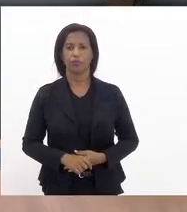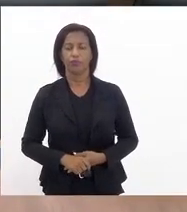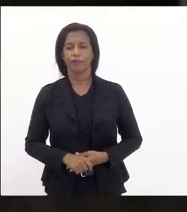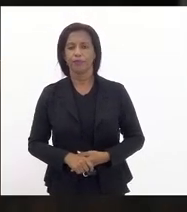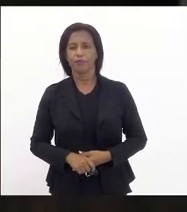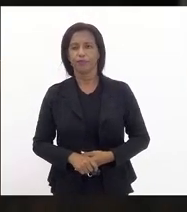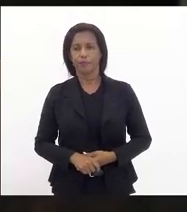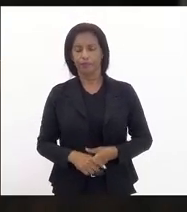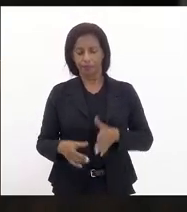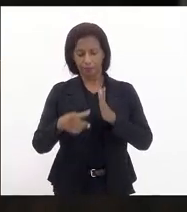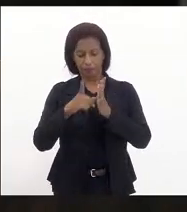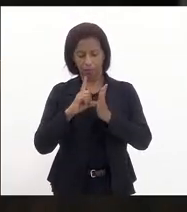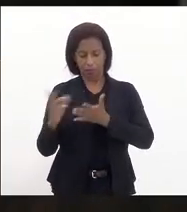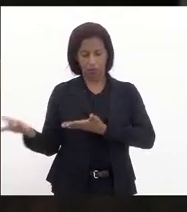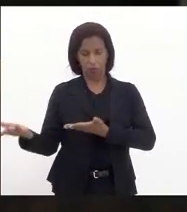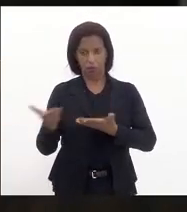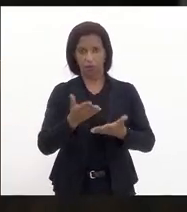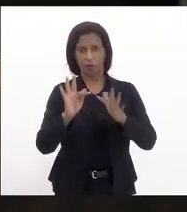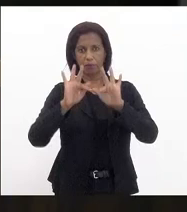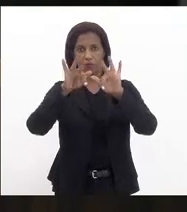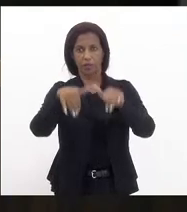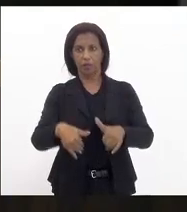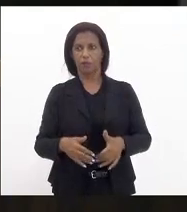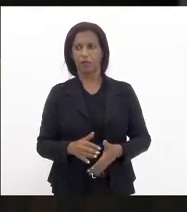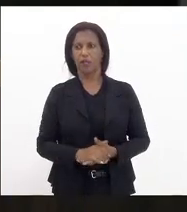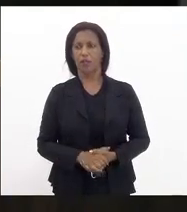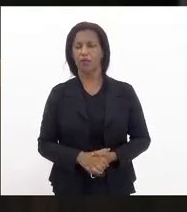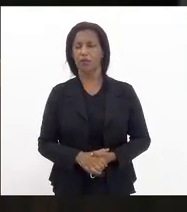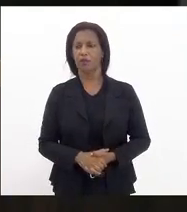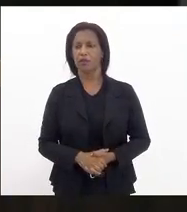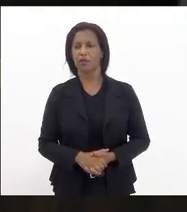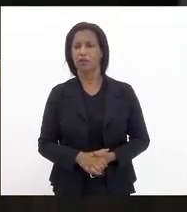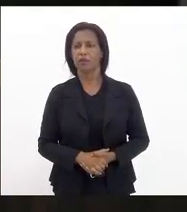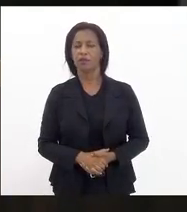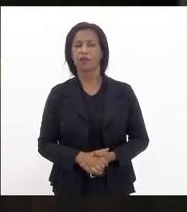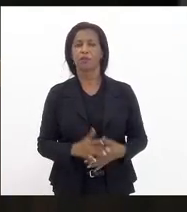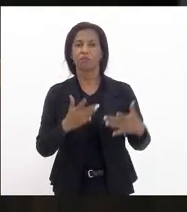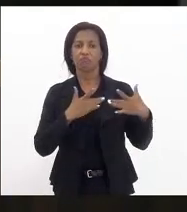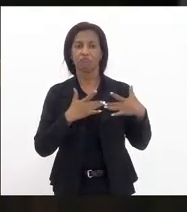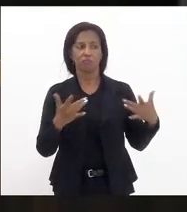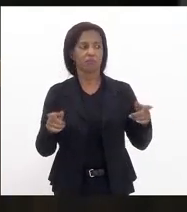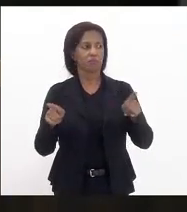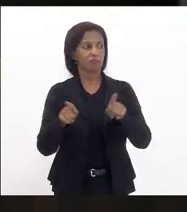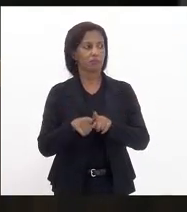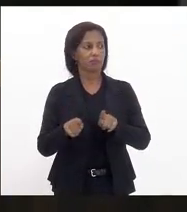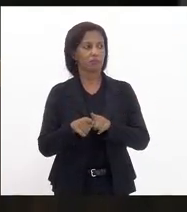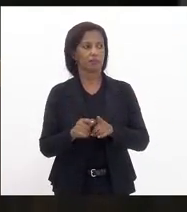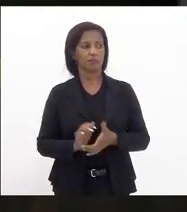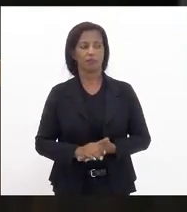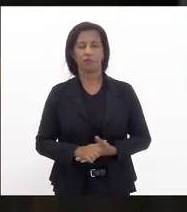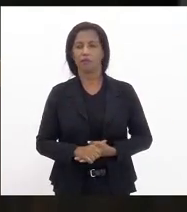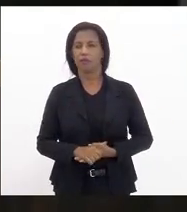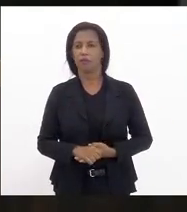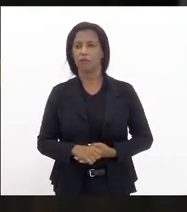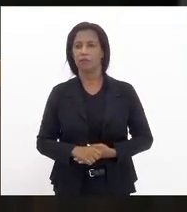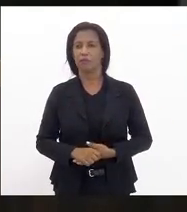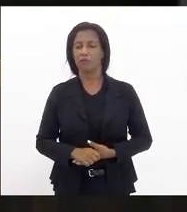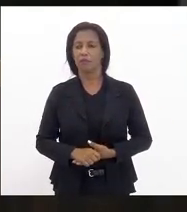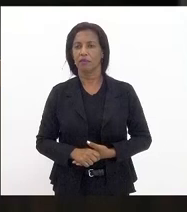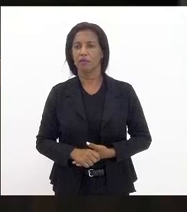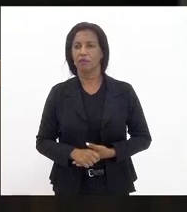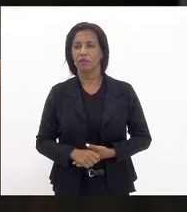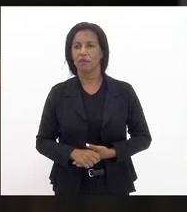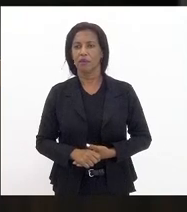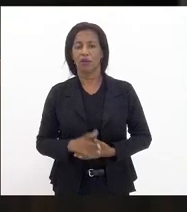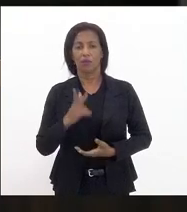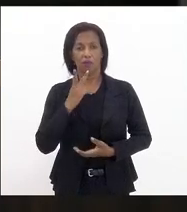antes de passar para o expediente final eu gostaria de me solidarizar também por estas causas trazidas aqui pela deputada